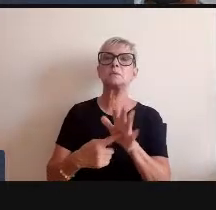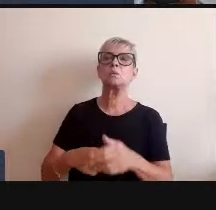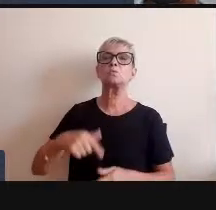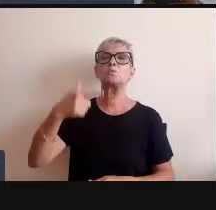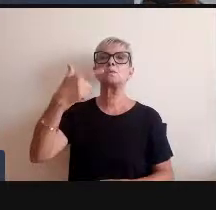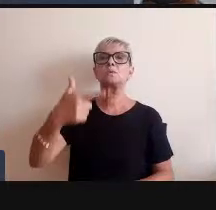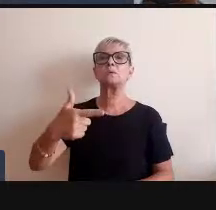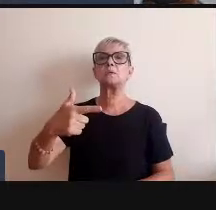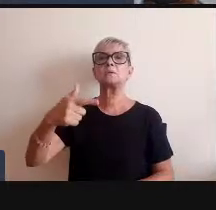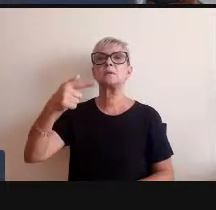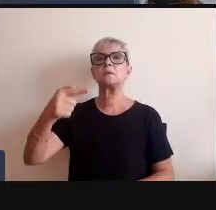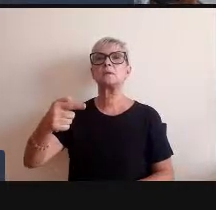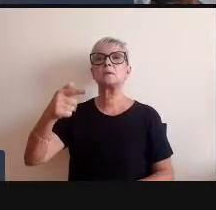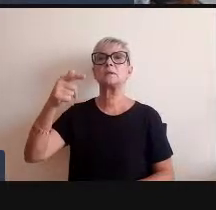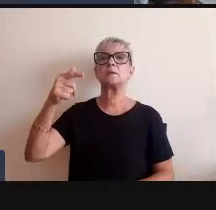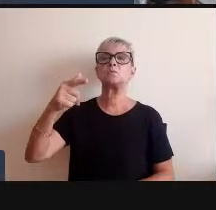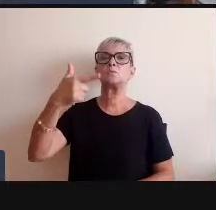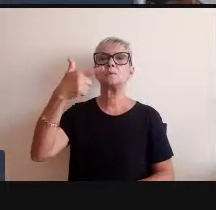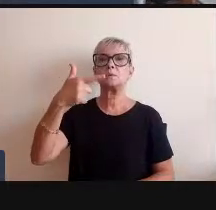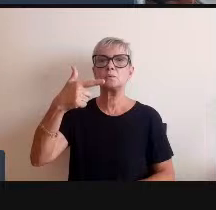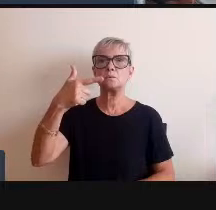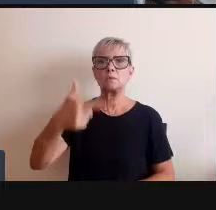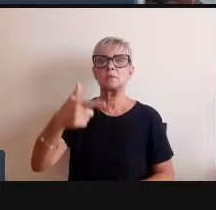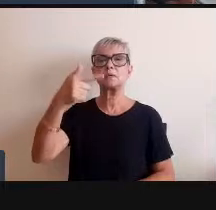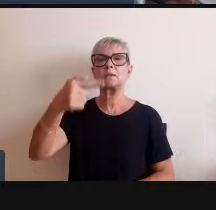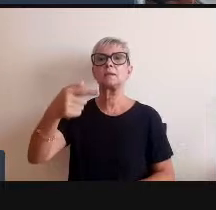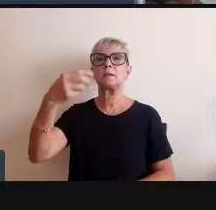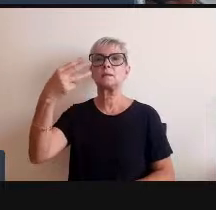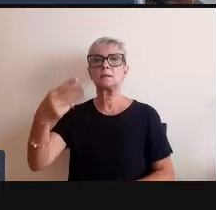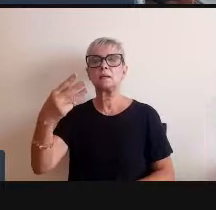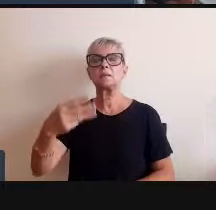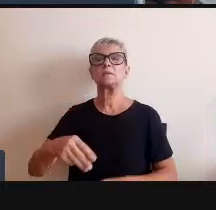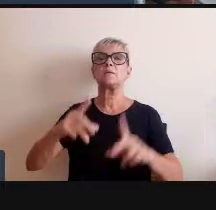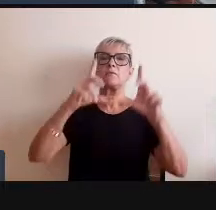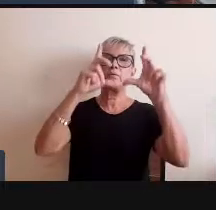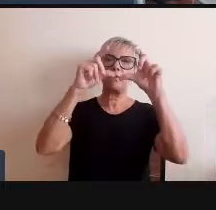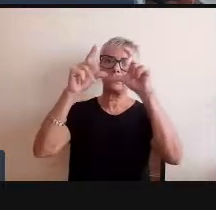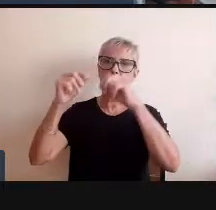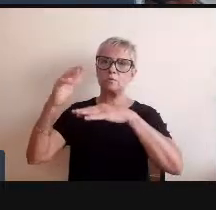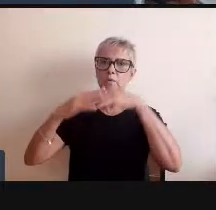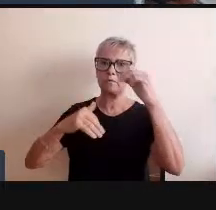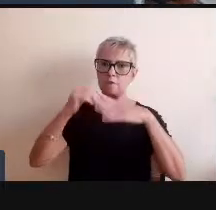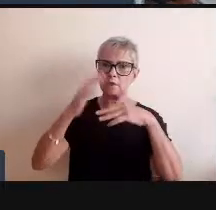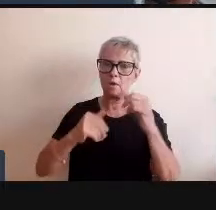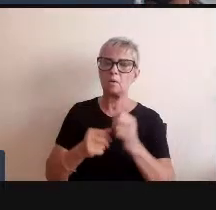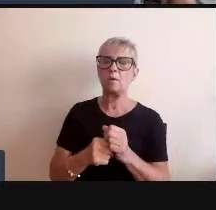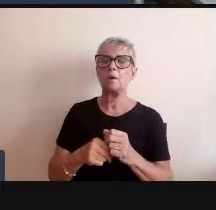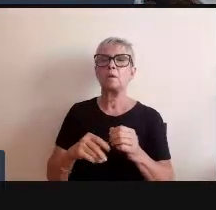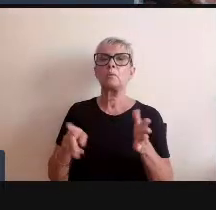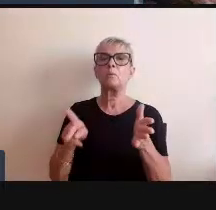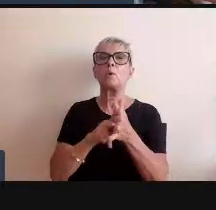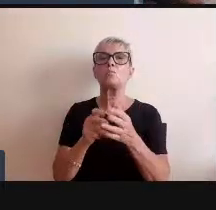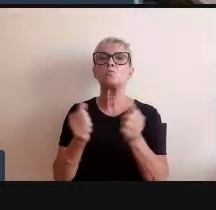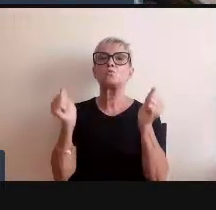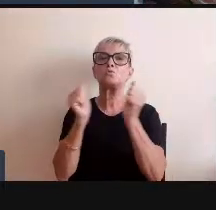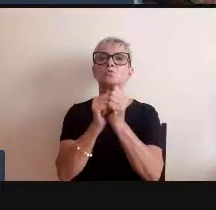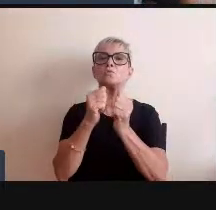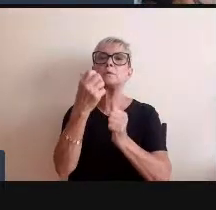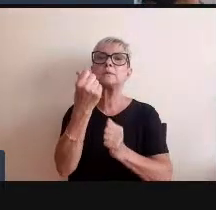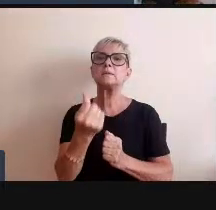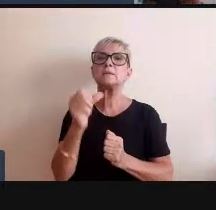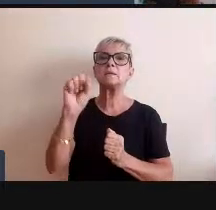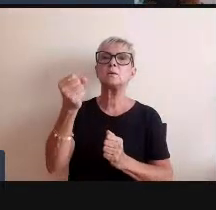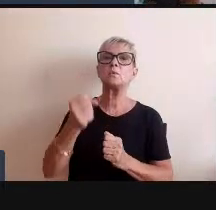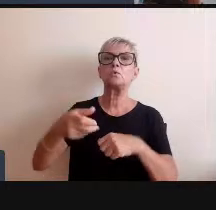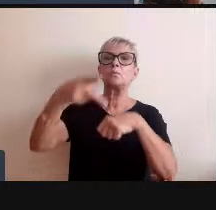273 fotógrafos de 68 países aí falam